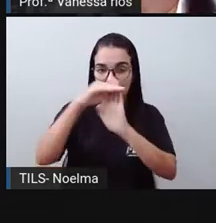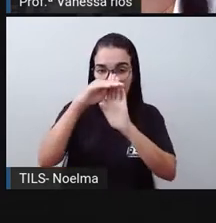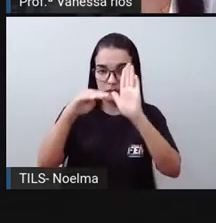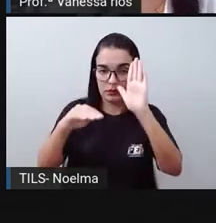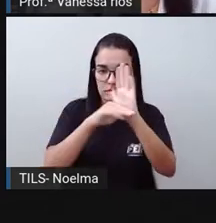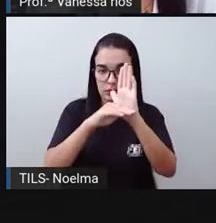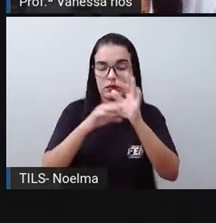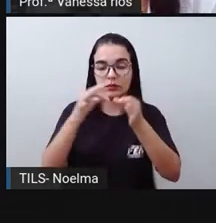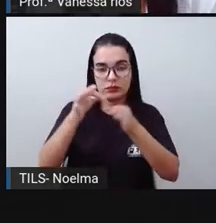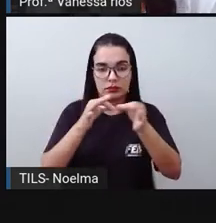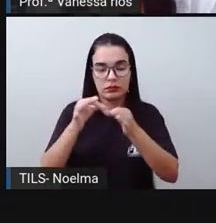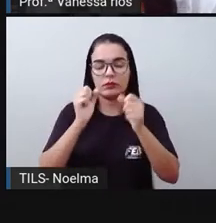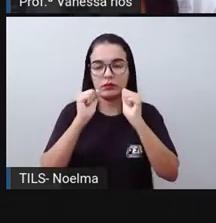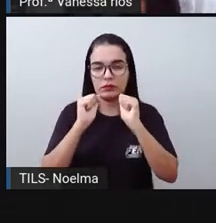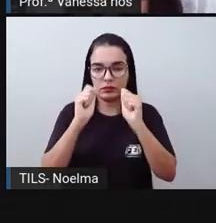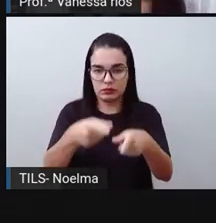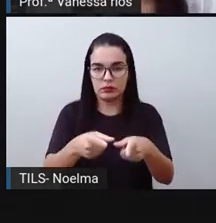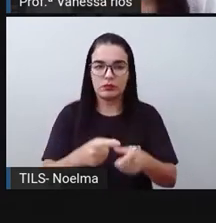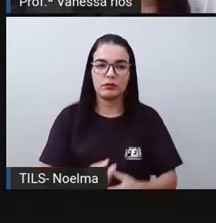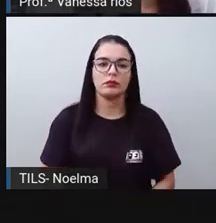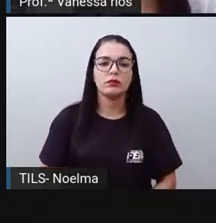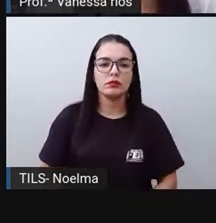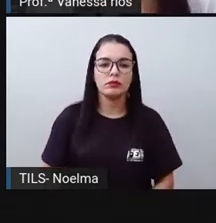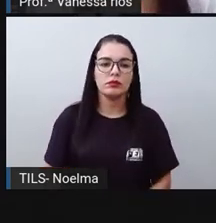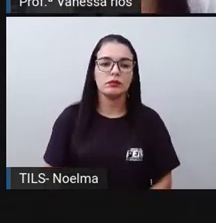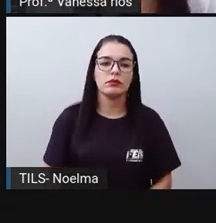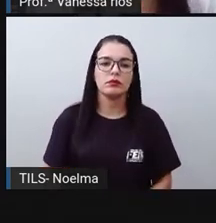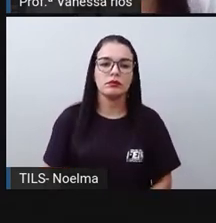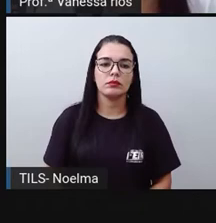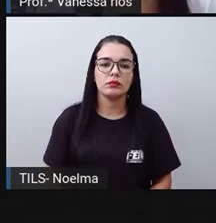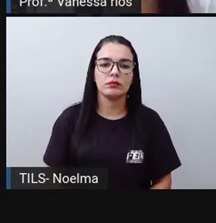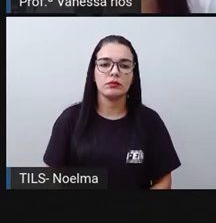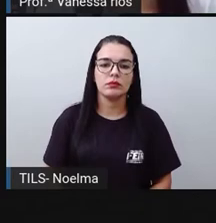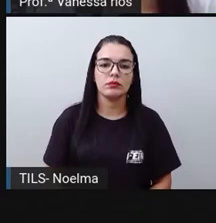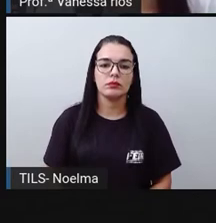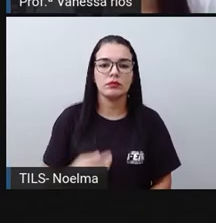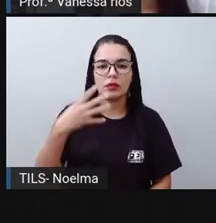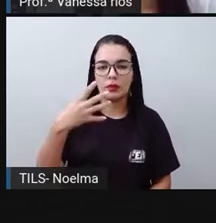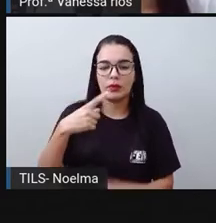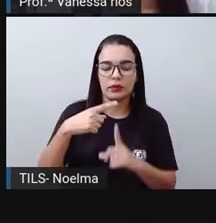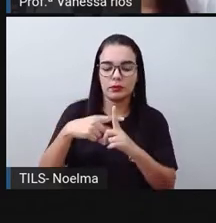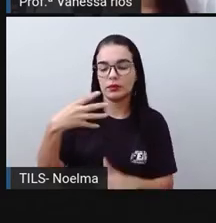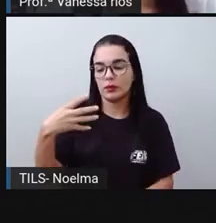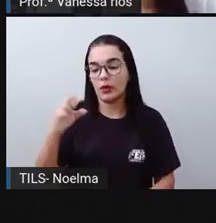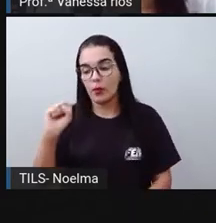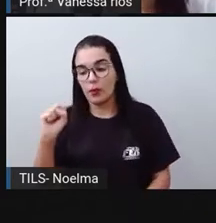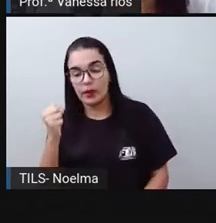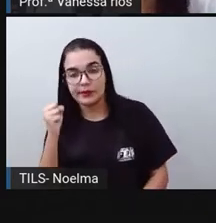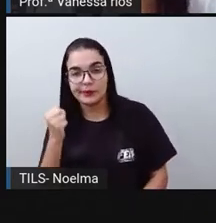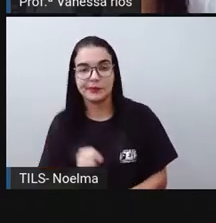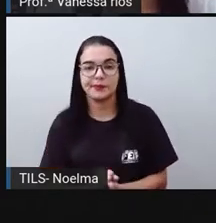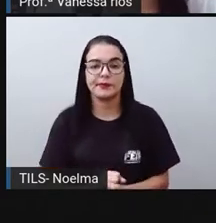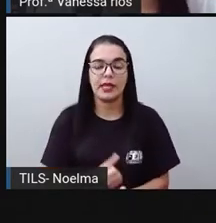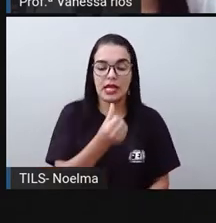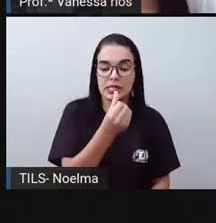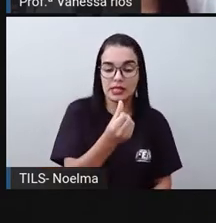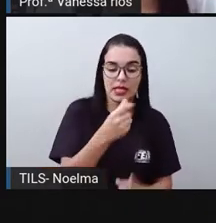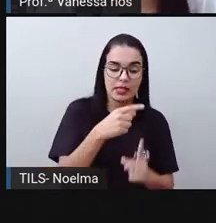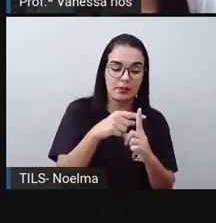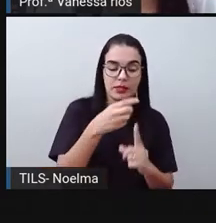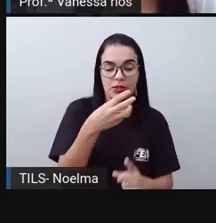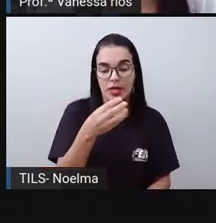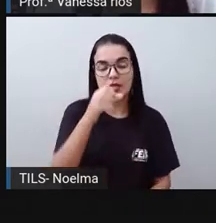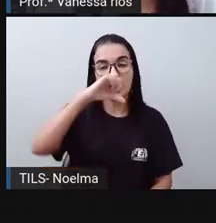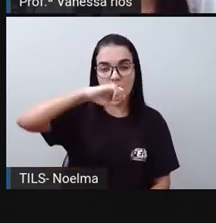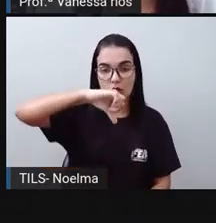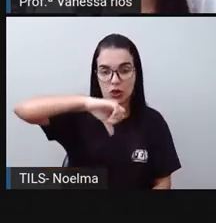diante de forma direta. Então, eu já somo aqui, ó. 4 mais 4, 8. 6